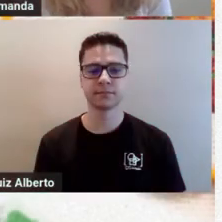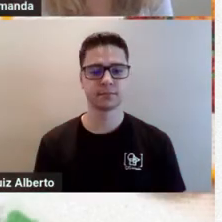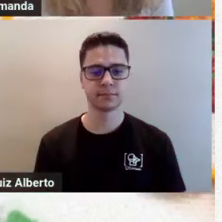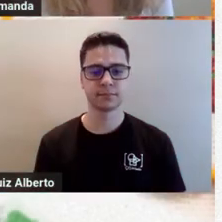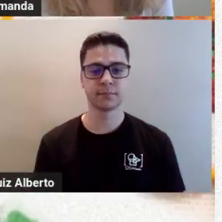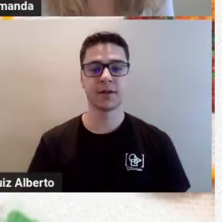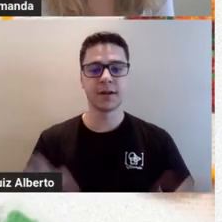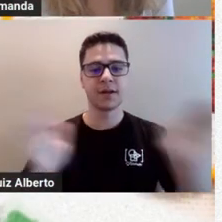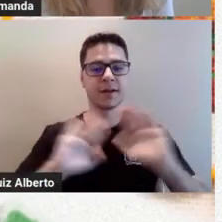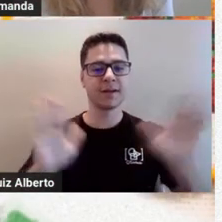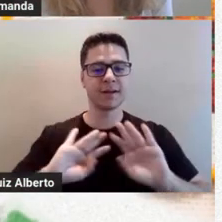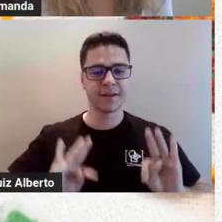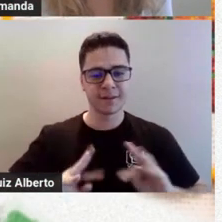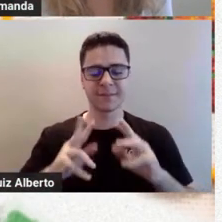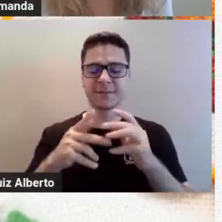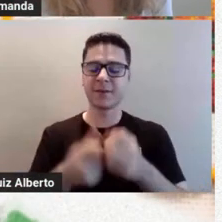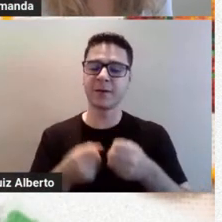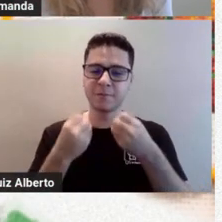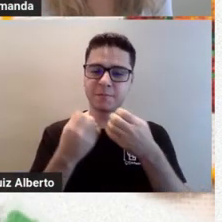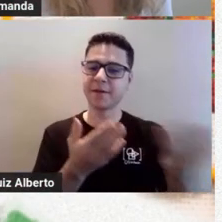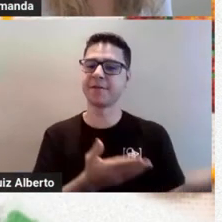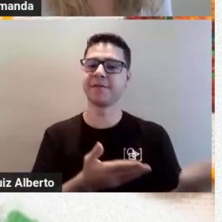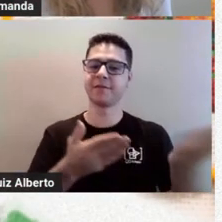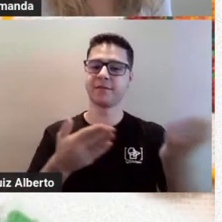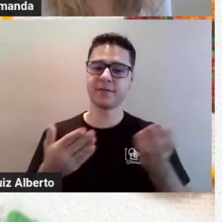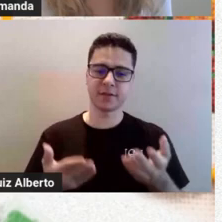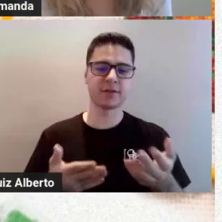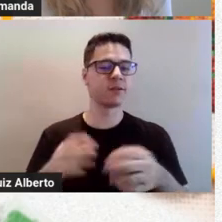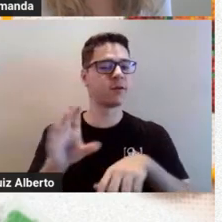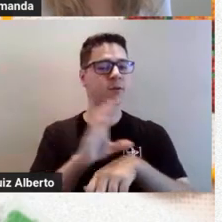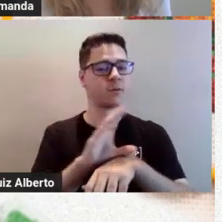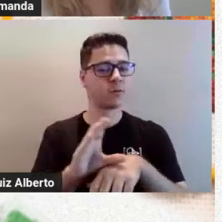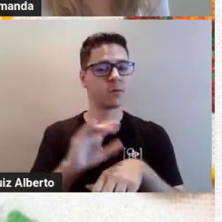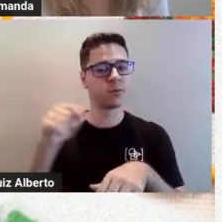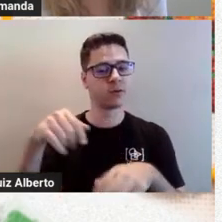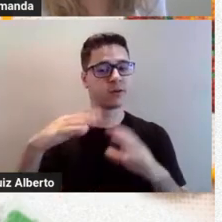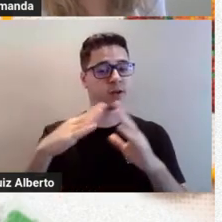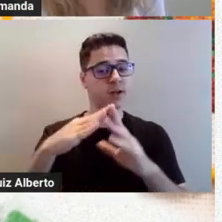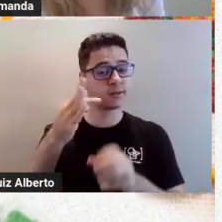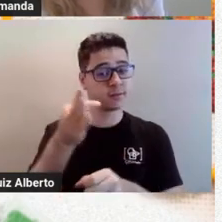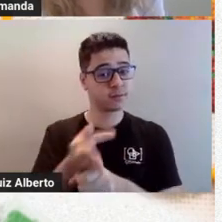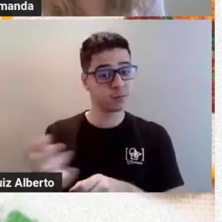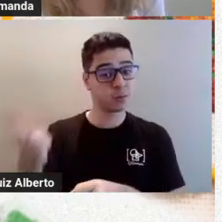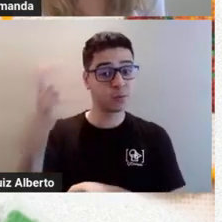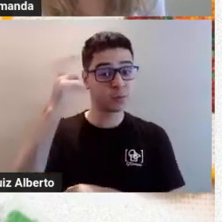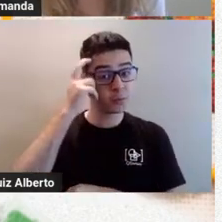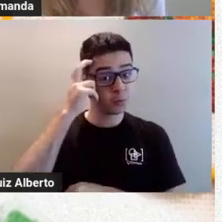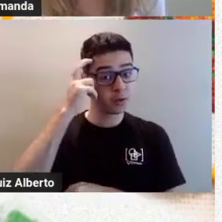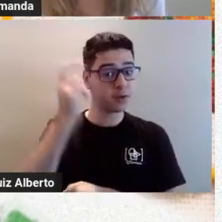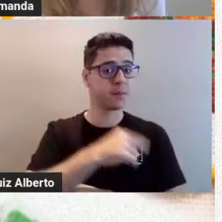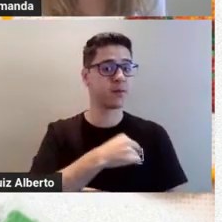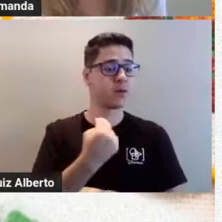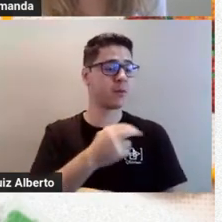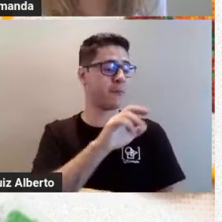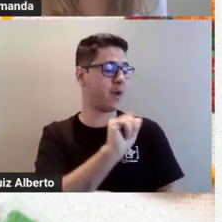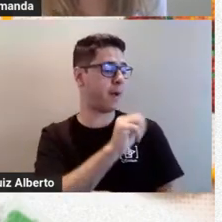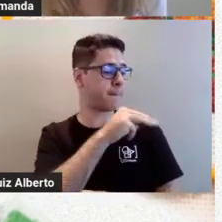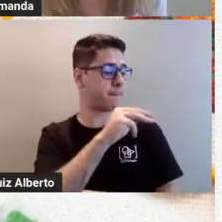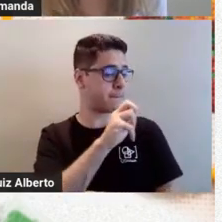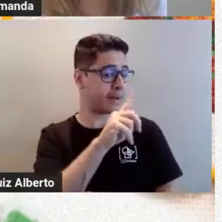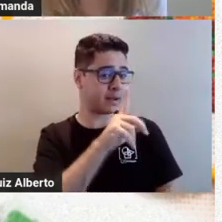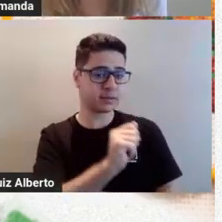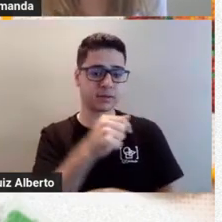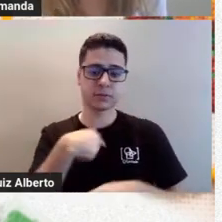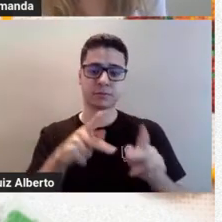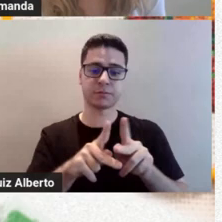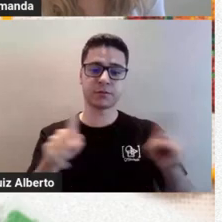Olá, pessoal! Sejam bem-vindos a mais um mini curso da Casa Fiat de Cultura. Meu nome é Amanda, eu sou educadora aqui da